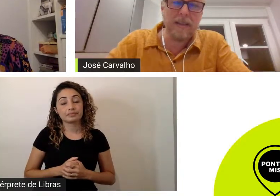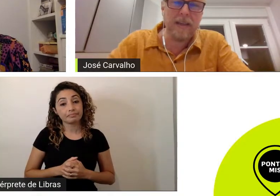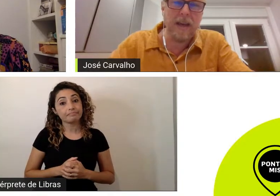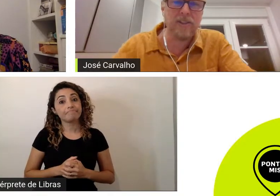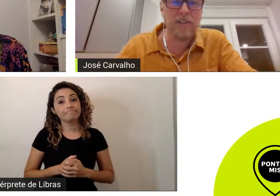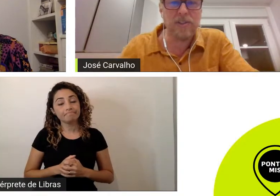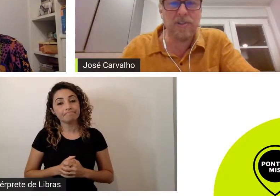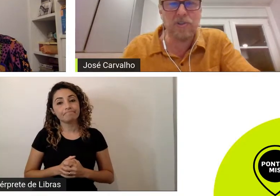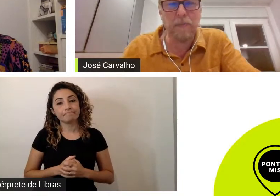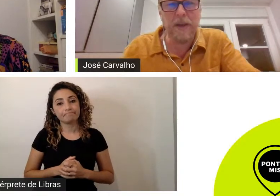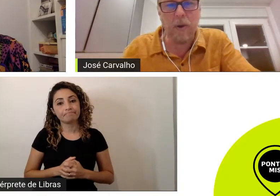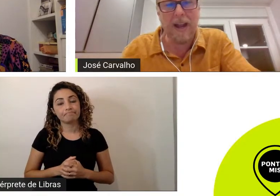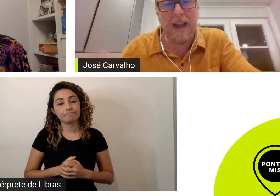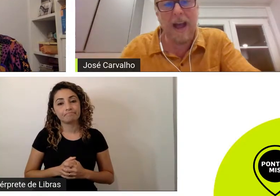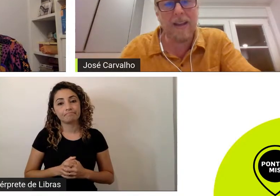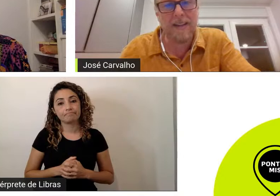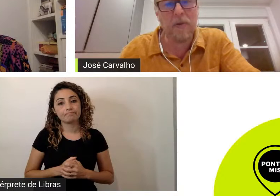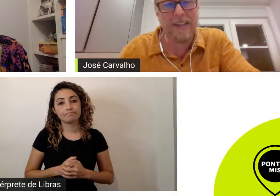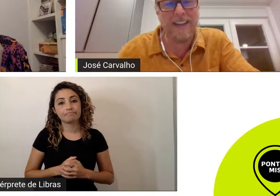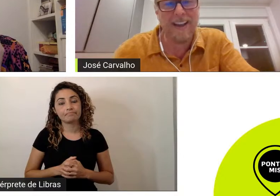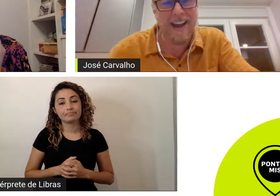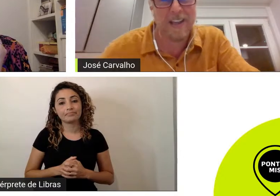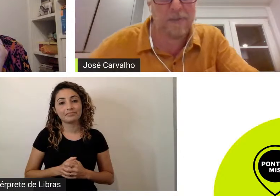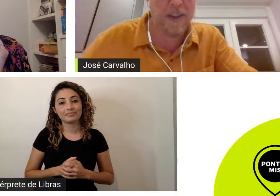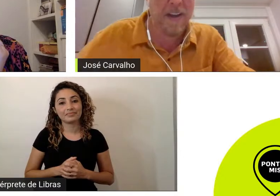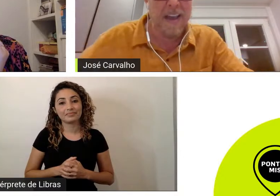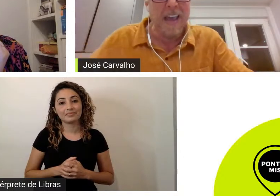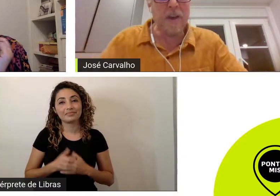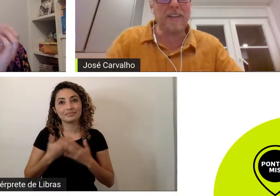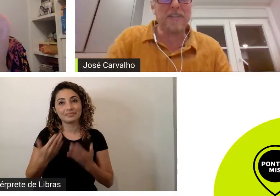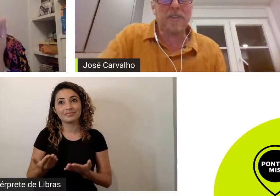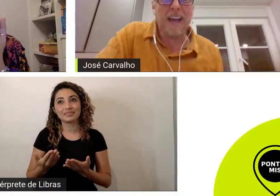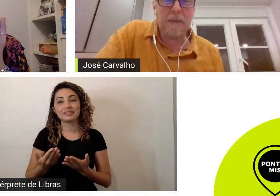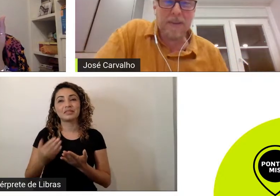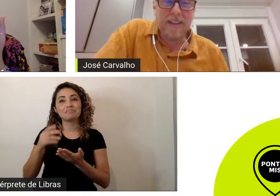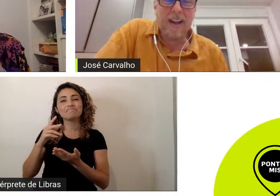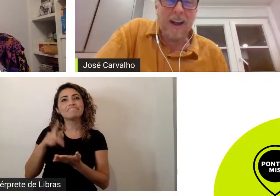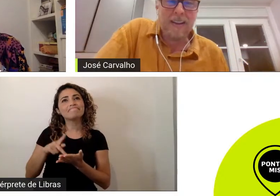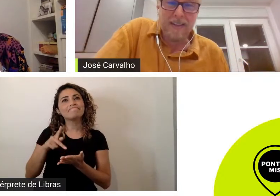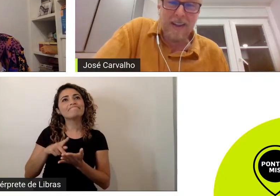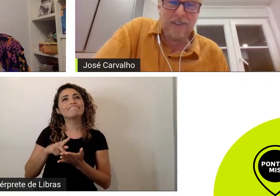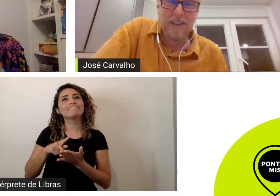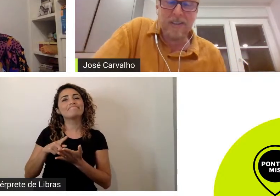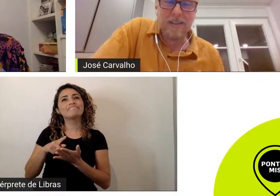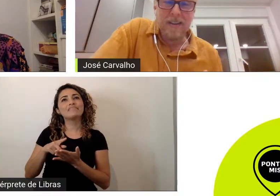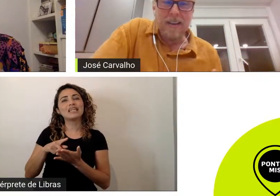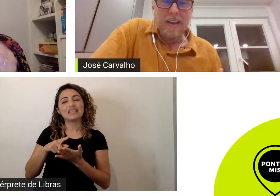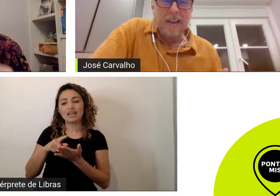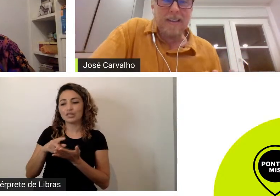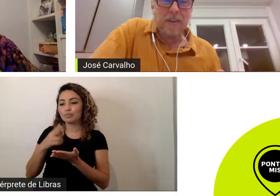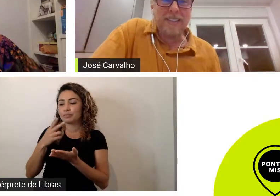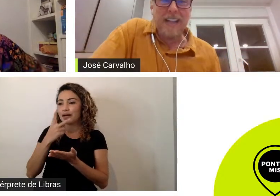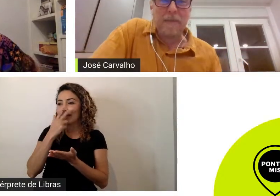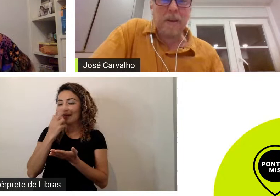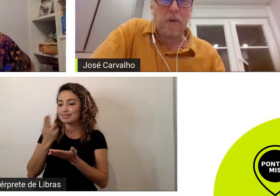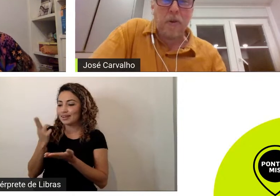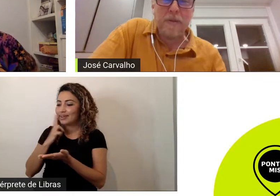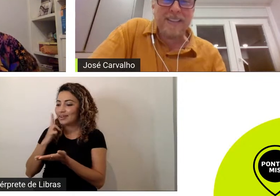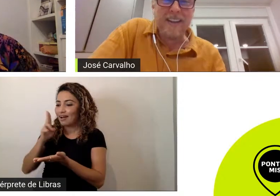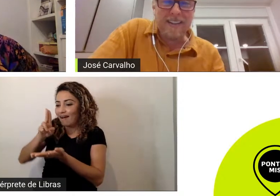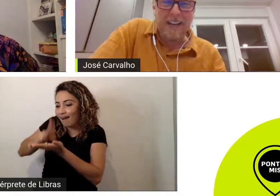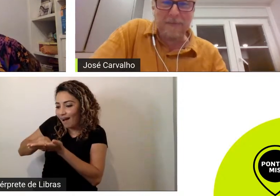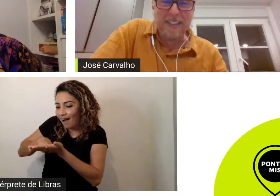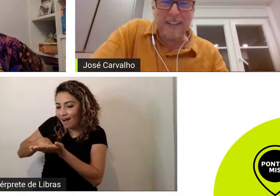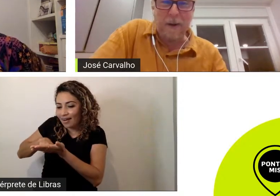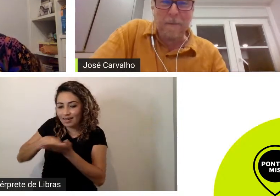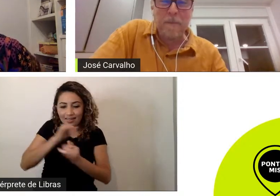que a gente superou a carta com a internet porque eu sou da época da carta tá gente então assim na época que